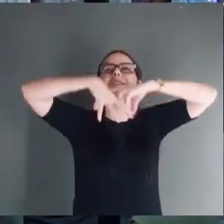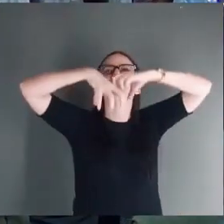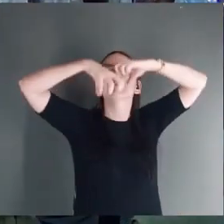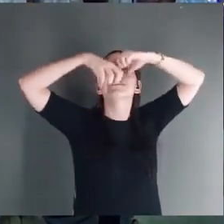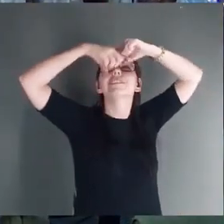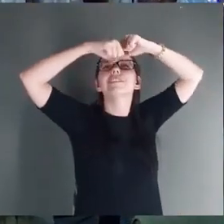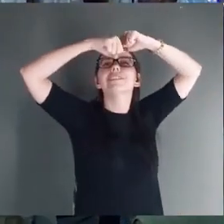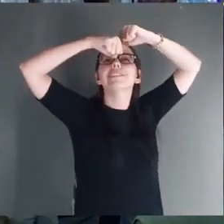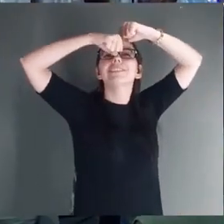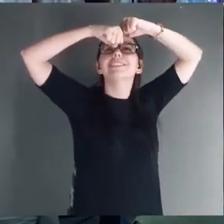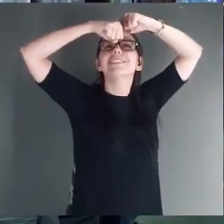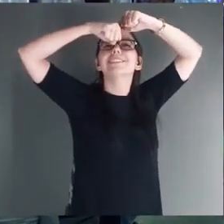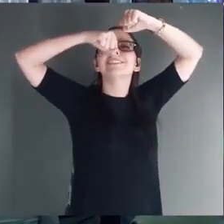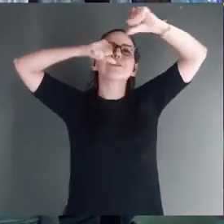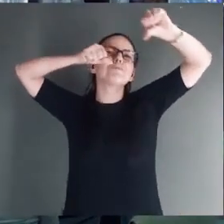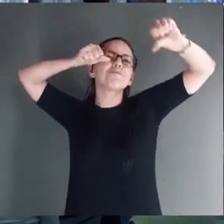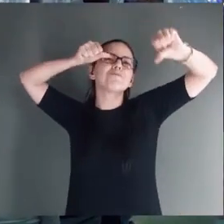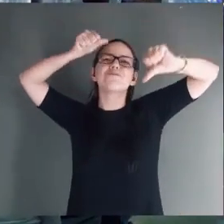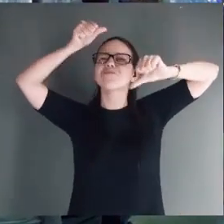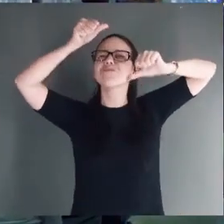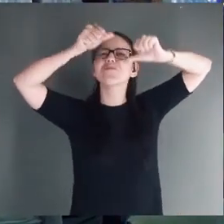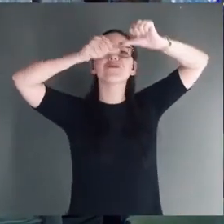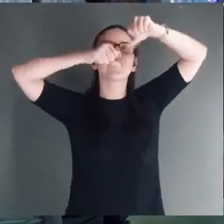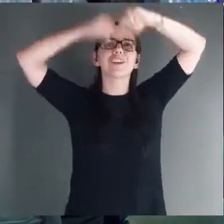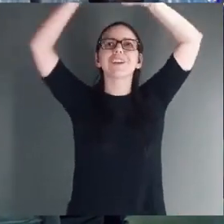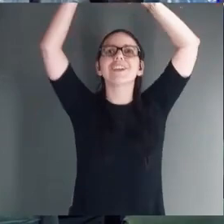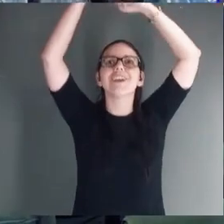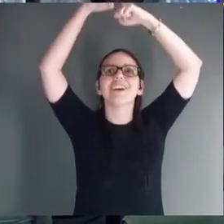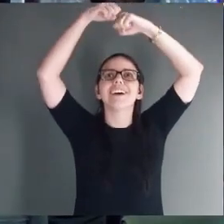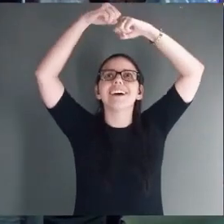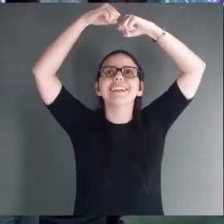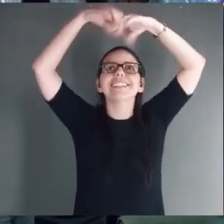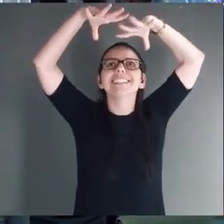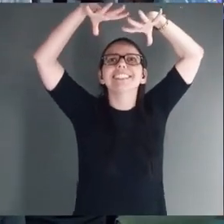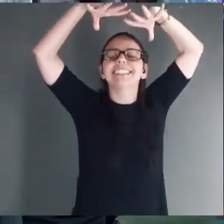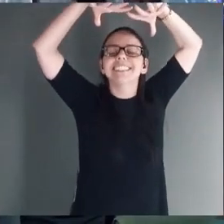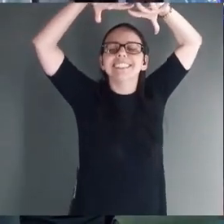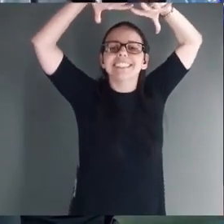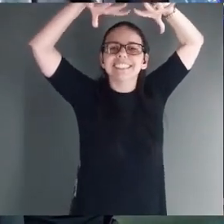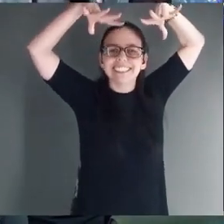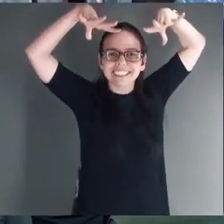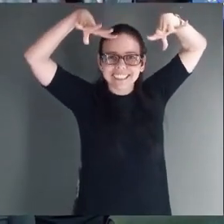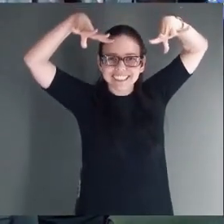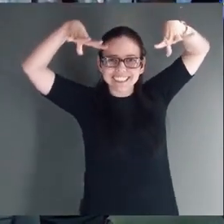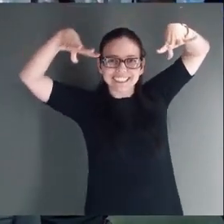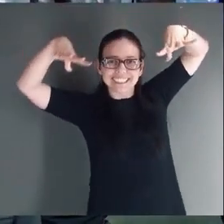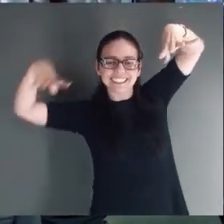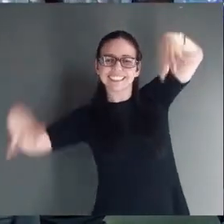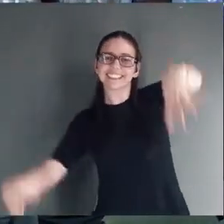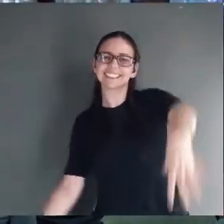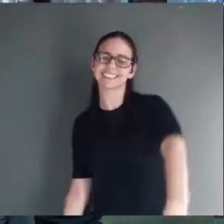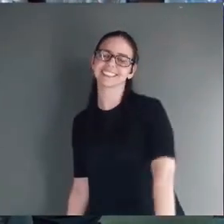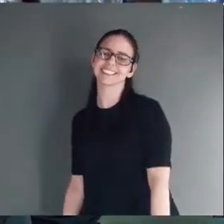Você que levantou a mão. Pode vir aqui a frente. Livrou-me da